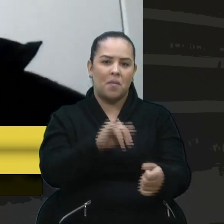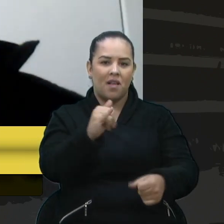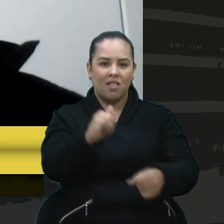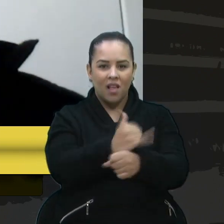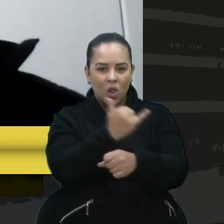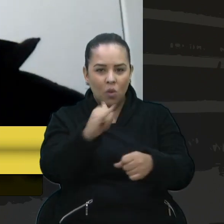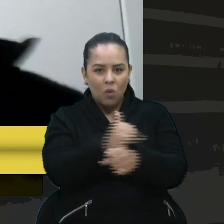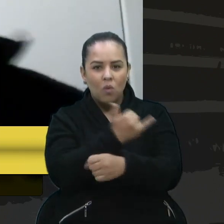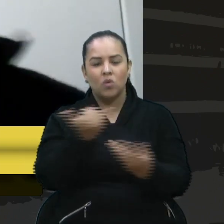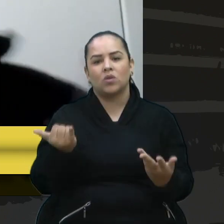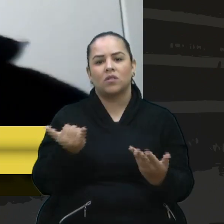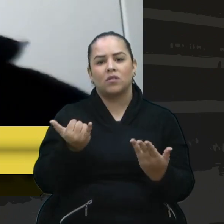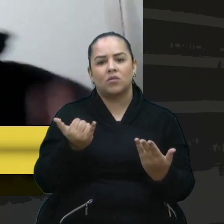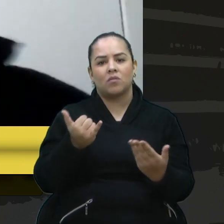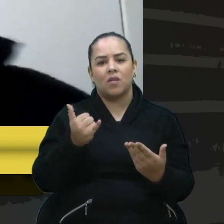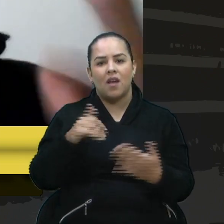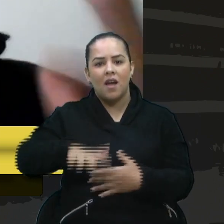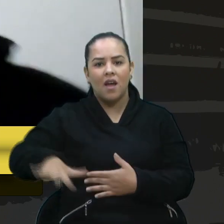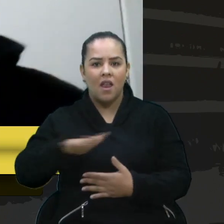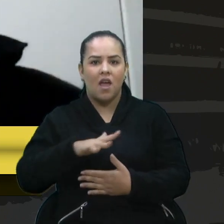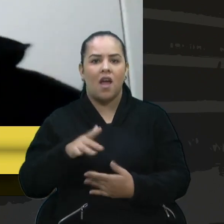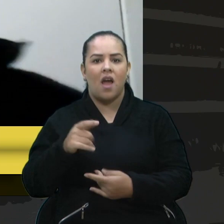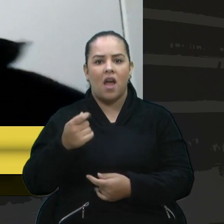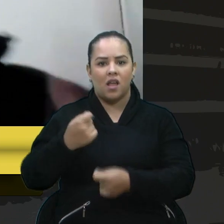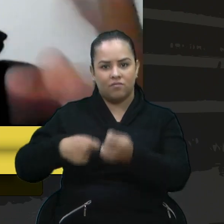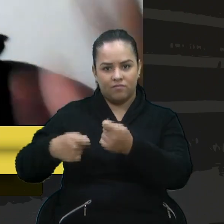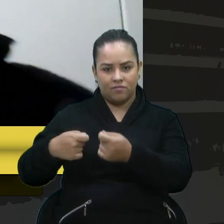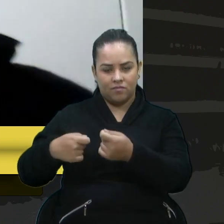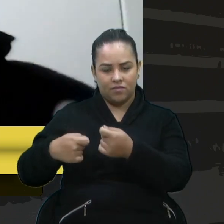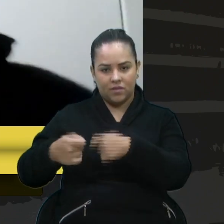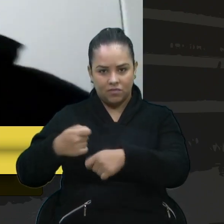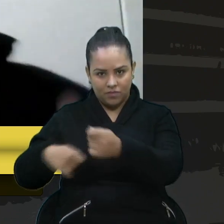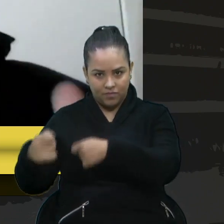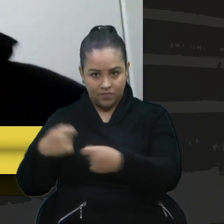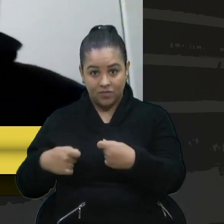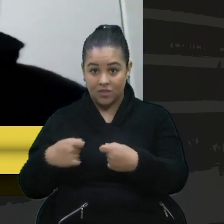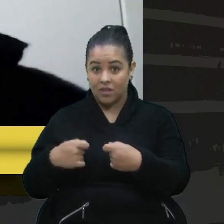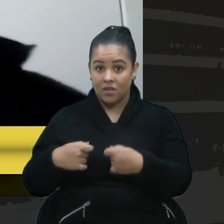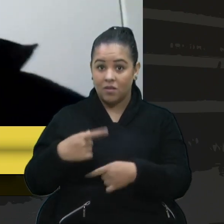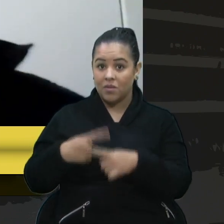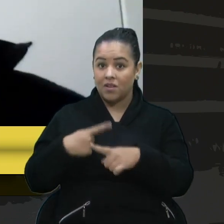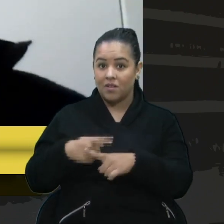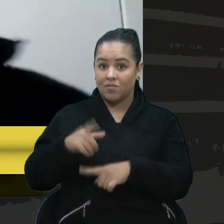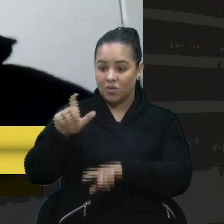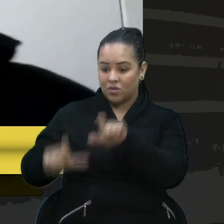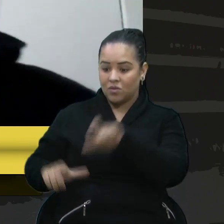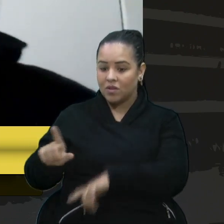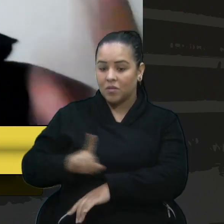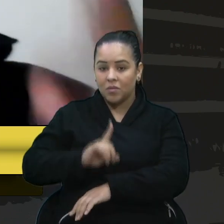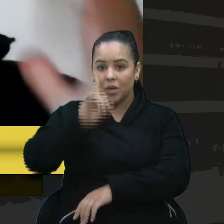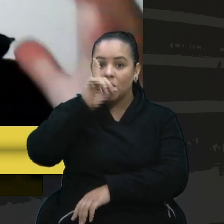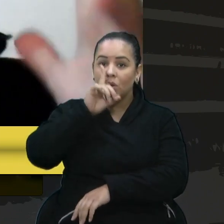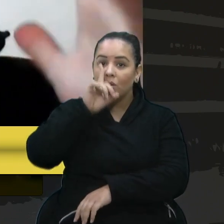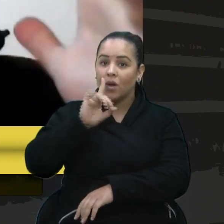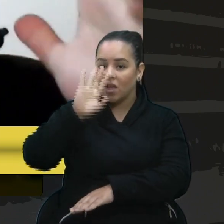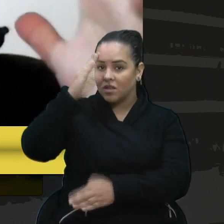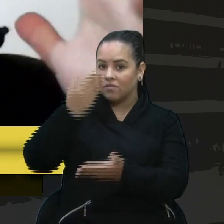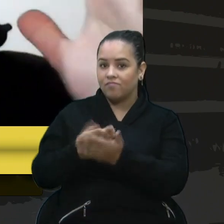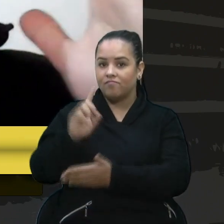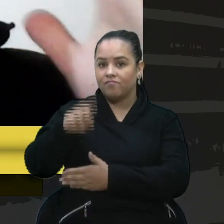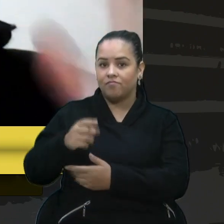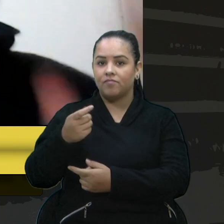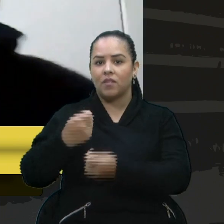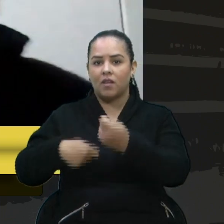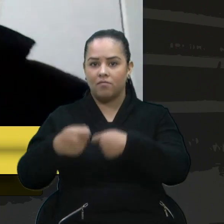e isso expõe as pessoas em risco. E talvez essa seja a preocupação. Então, isso é algo que a gente